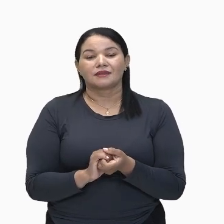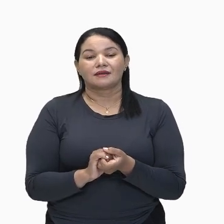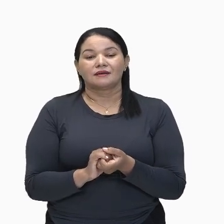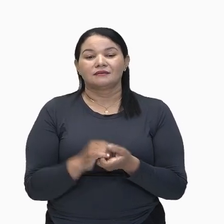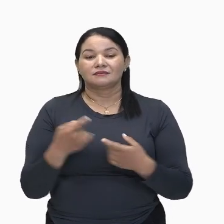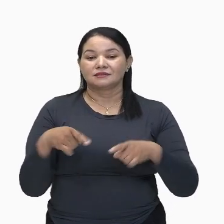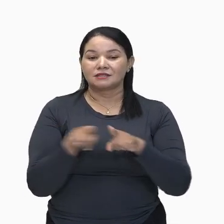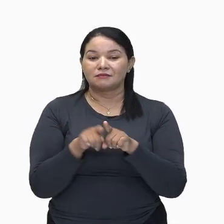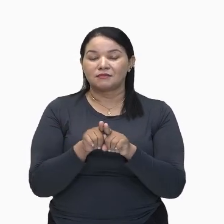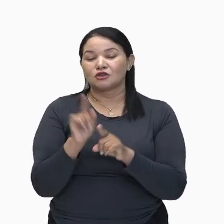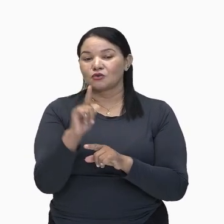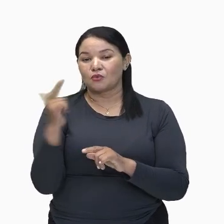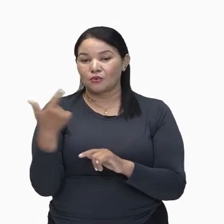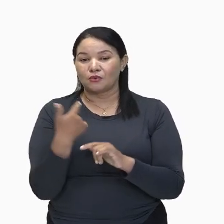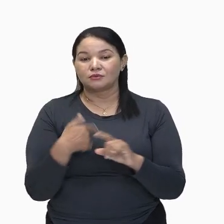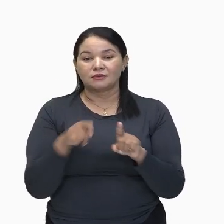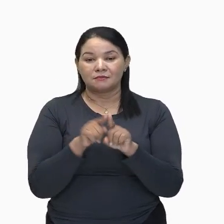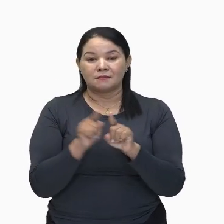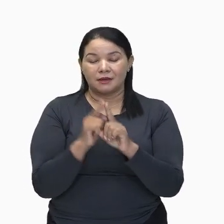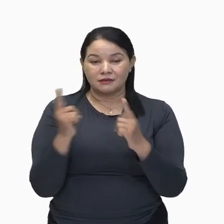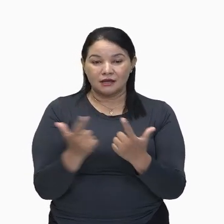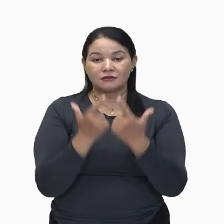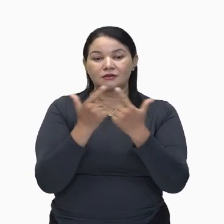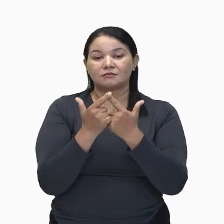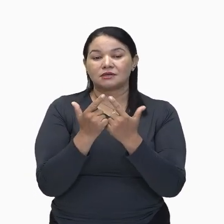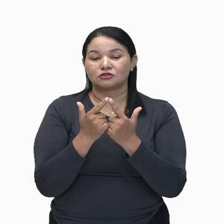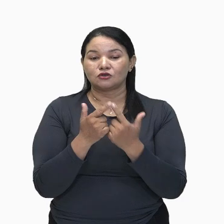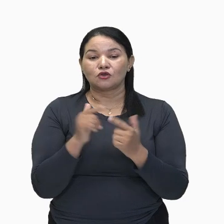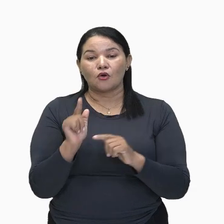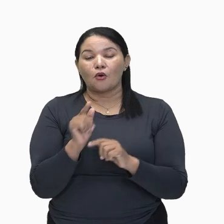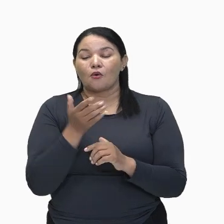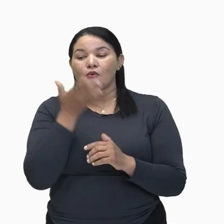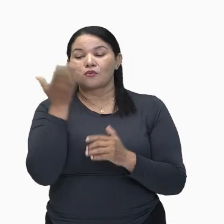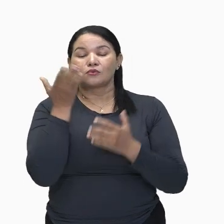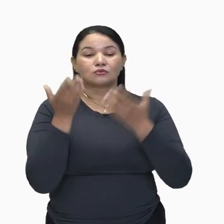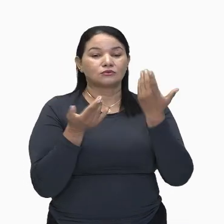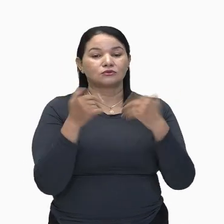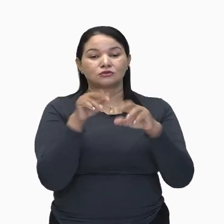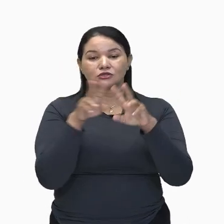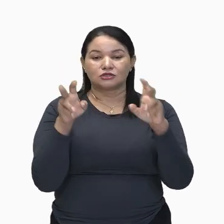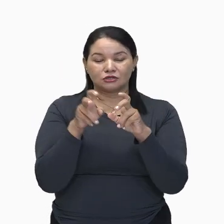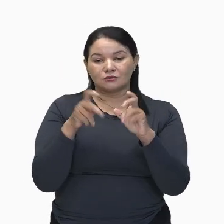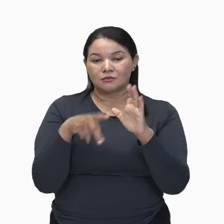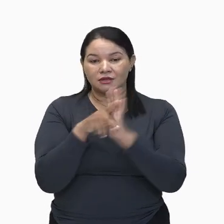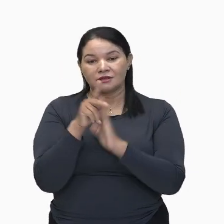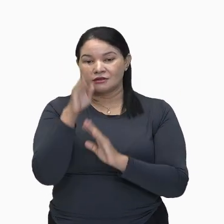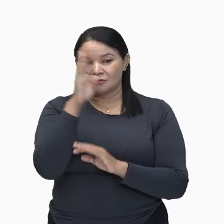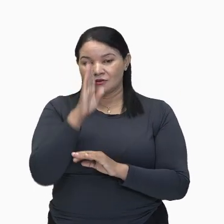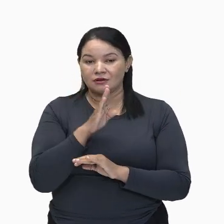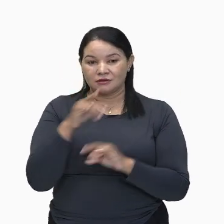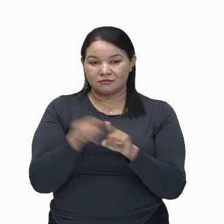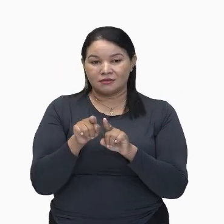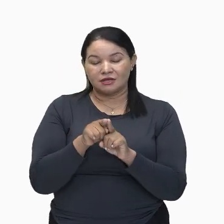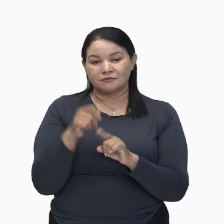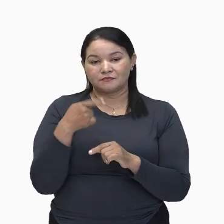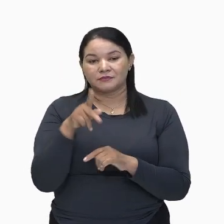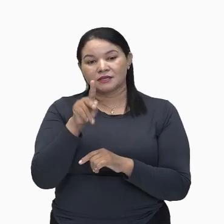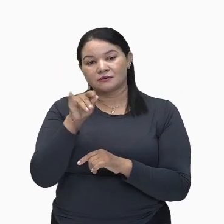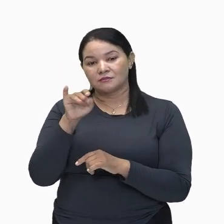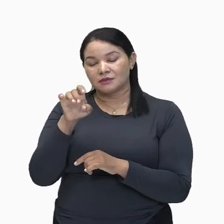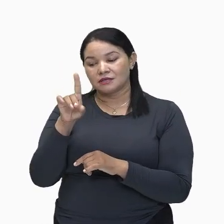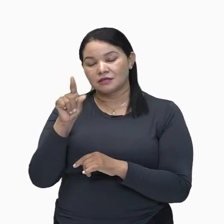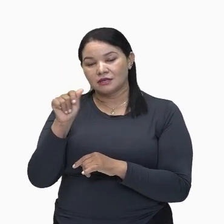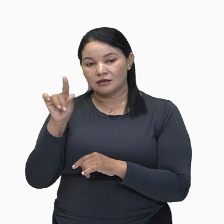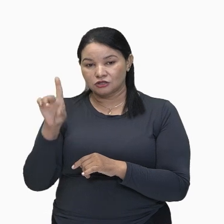realizadas no Teatro Amazonas, Óperas de Títulos Nacionais, Ou seja, Piedade de